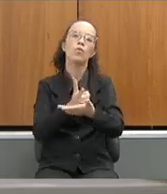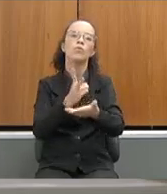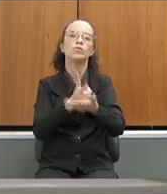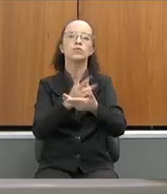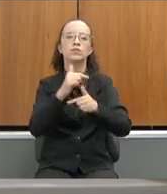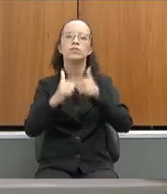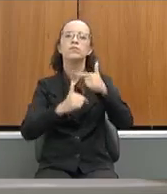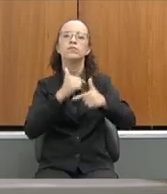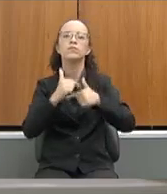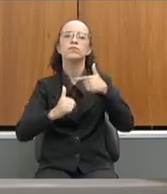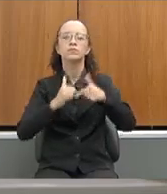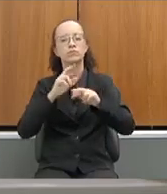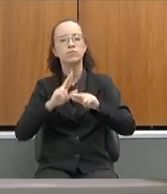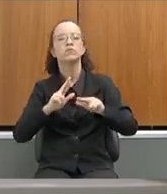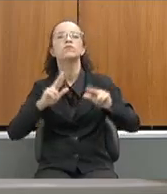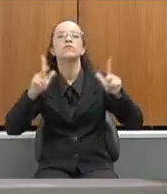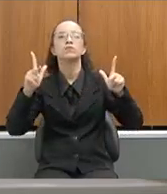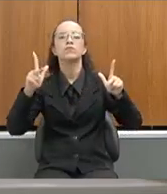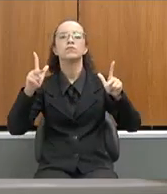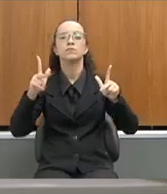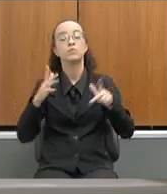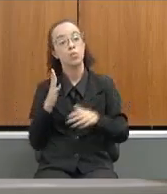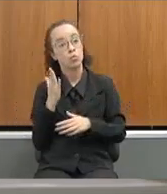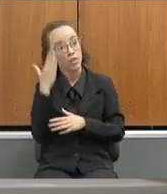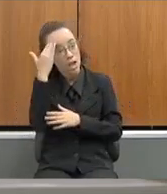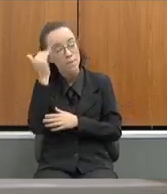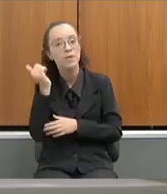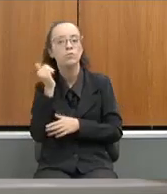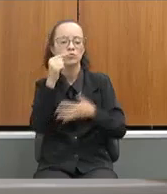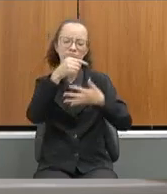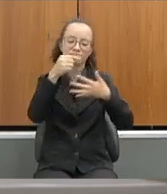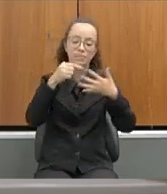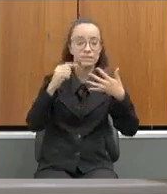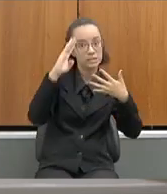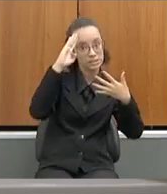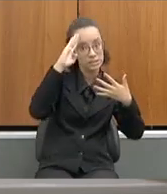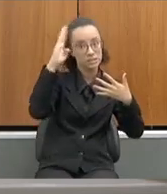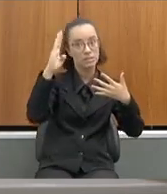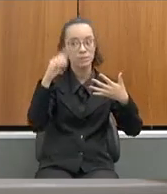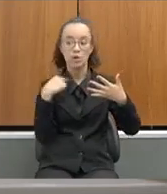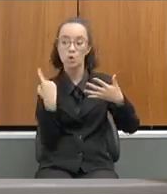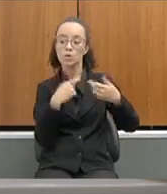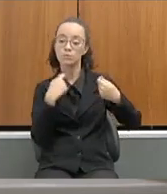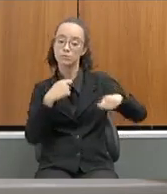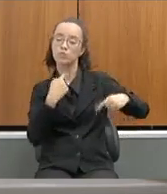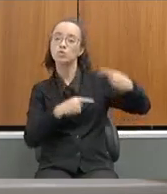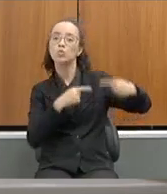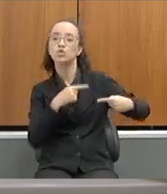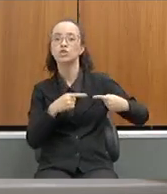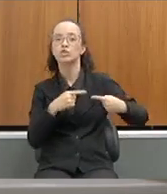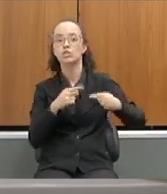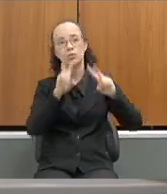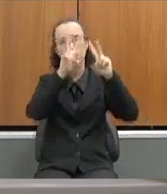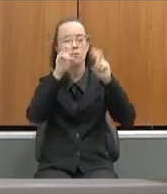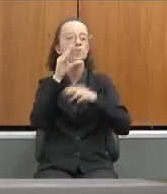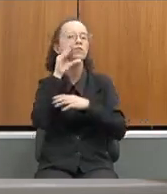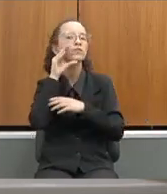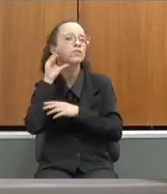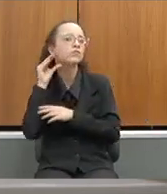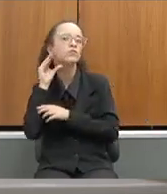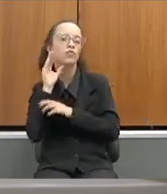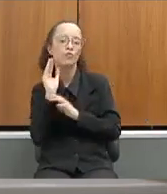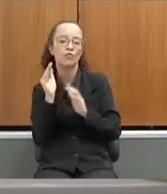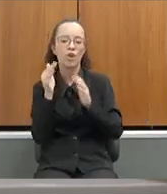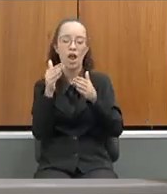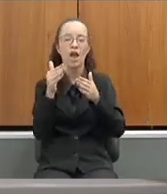o trabalho diferenciado que elas fazem. Sabemos de alguns pontos que são importantes para a gente poder discutir, que é exatamente alguns servidores específicos